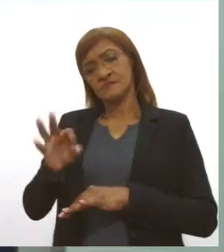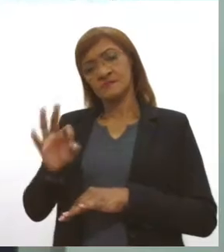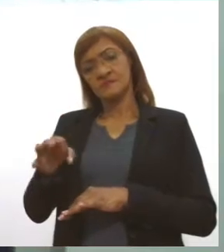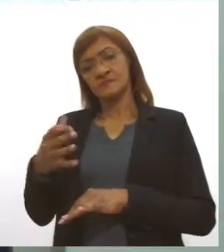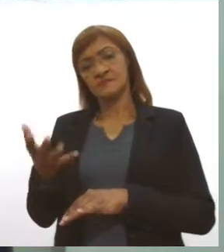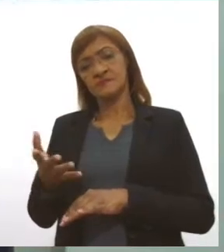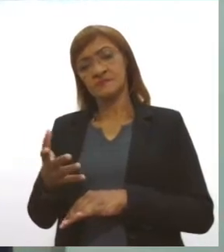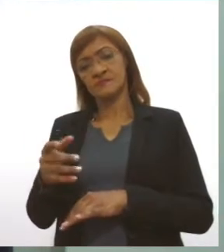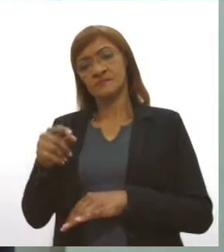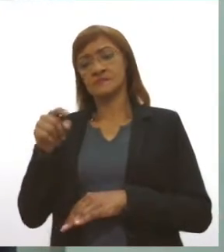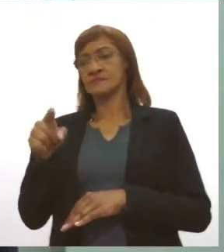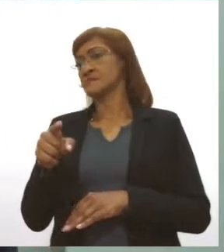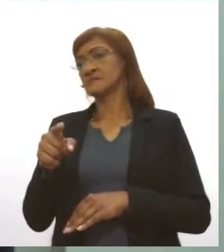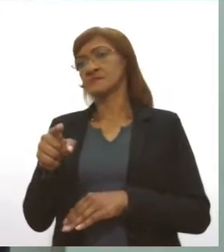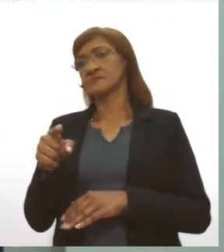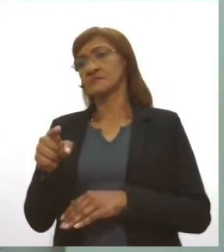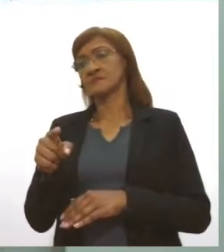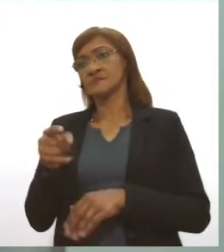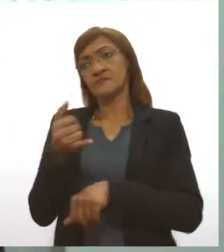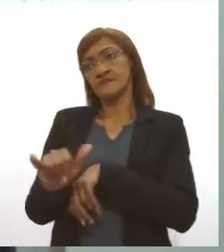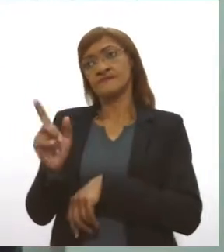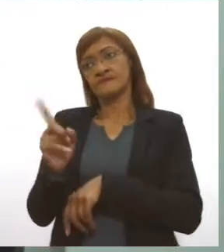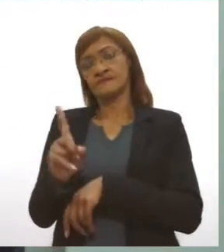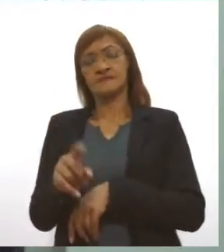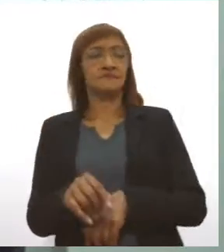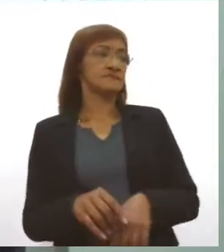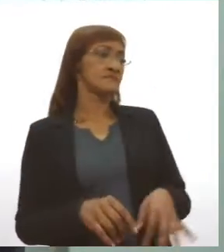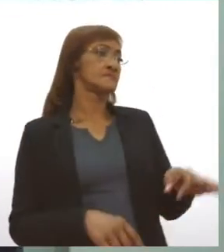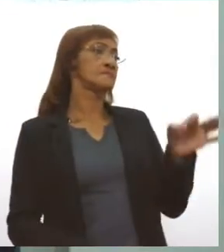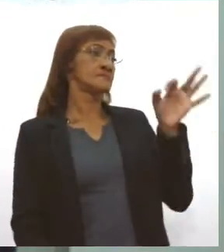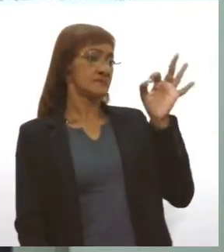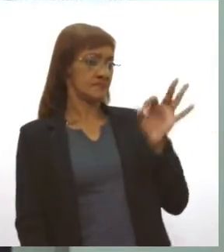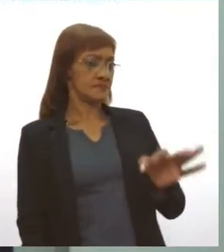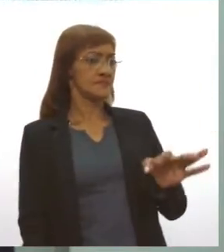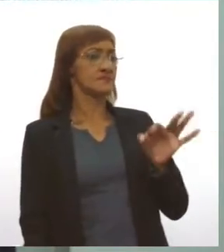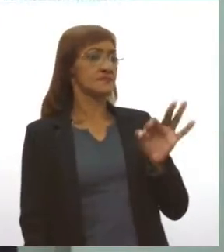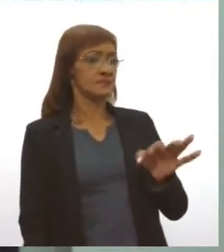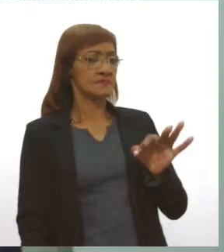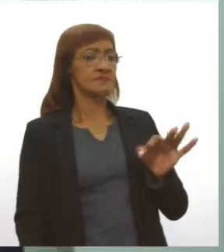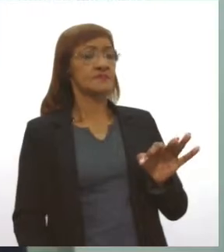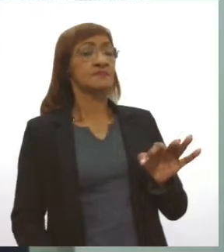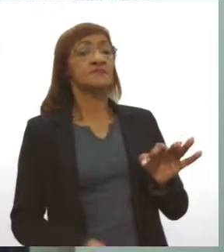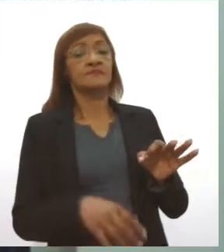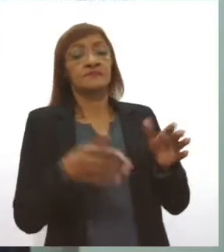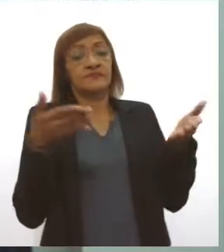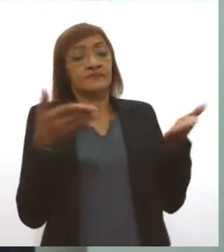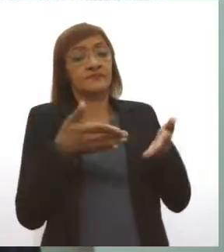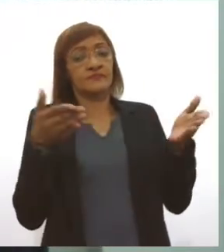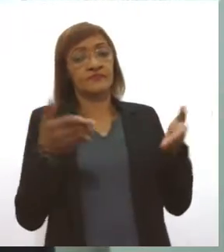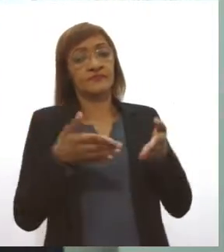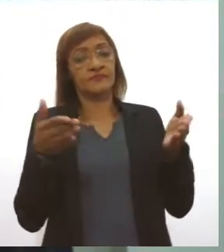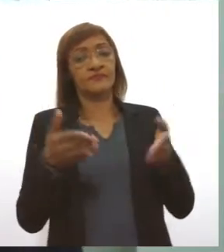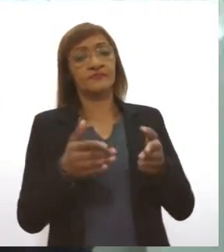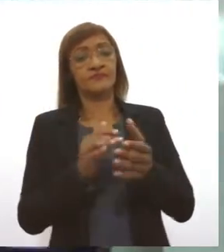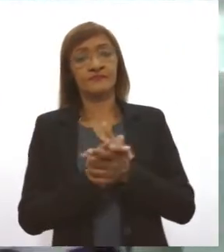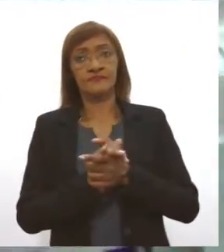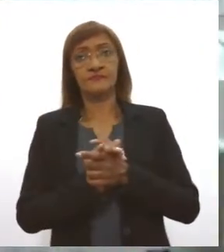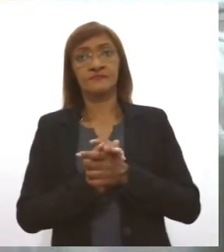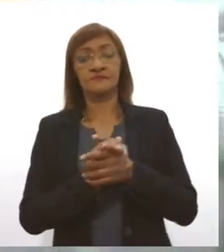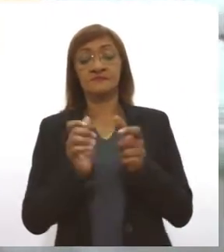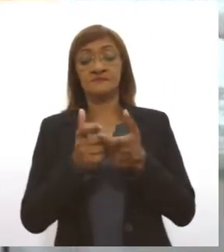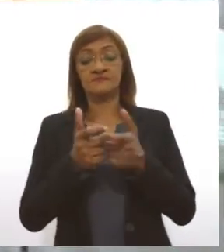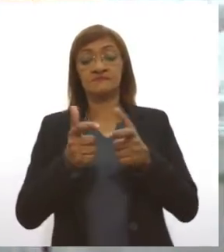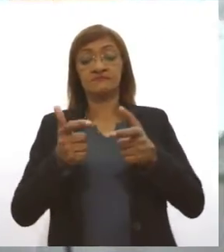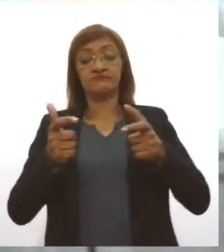você não acabe sendo lesado. Com certeza, né? Hoje, com a pandemia, nós tivemos um aumento significativo das